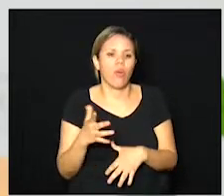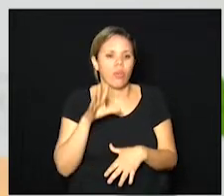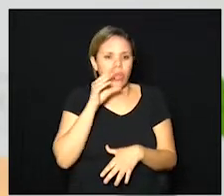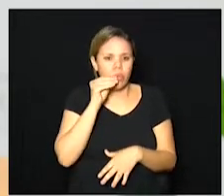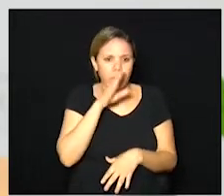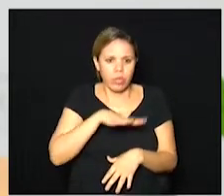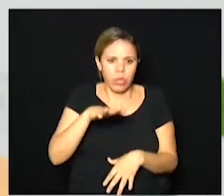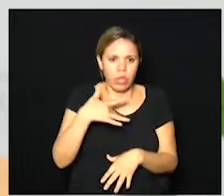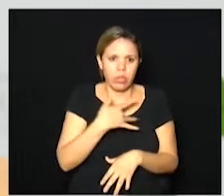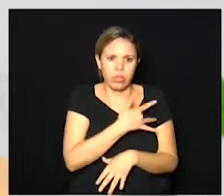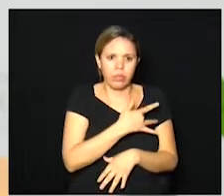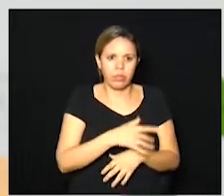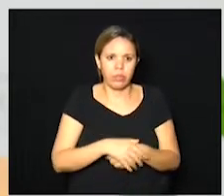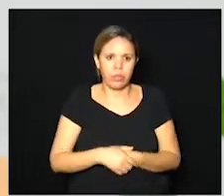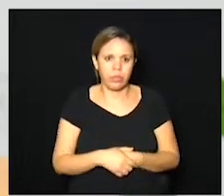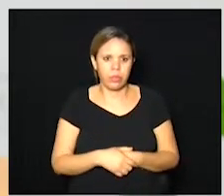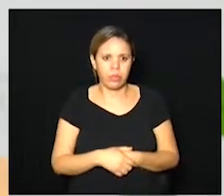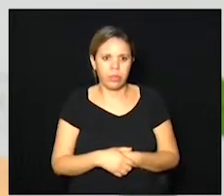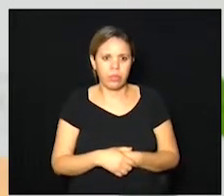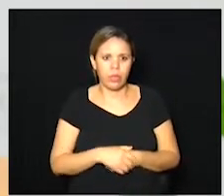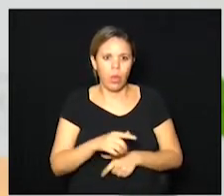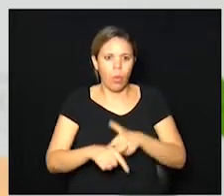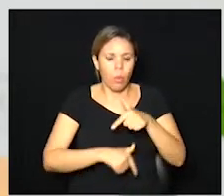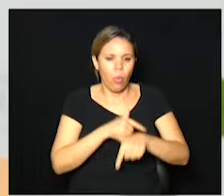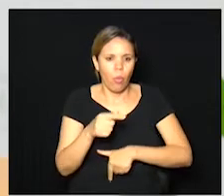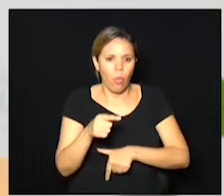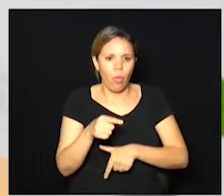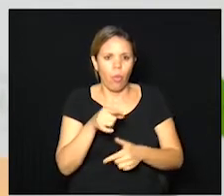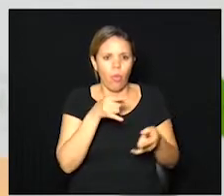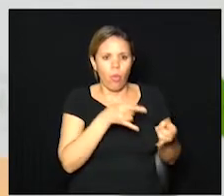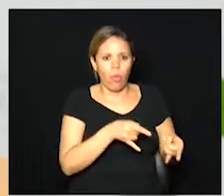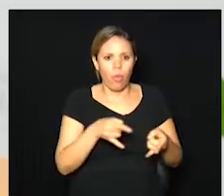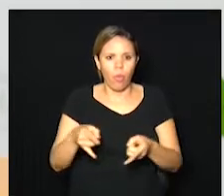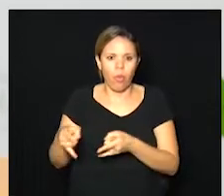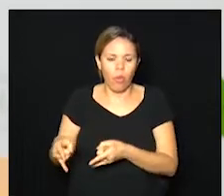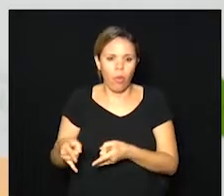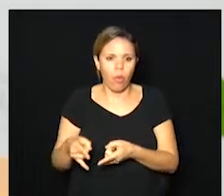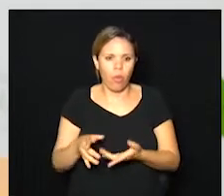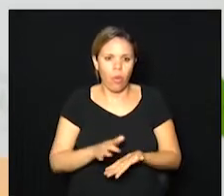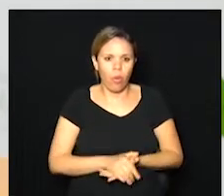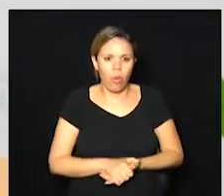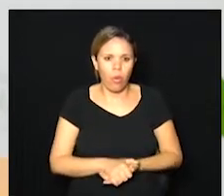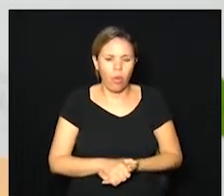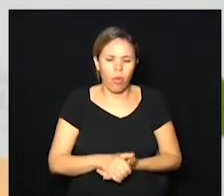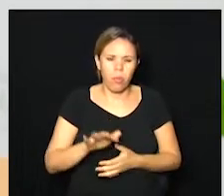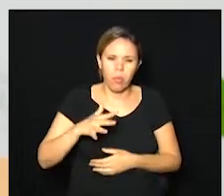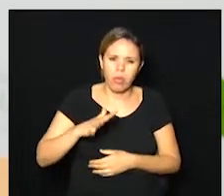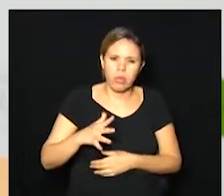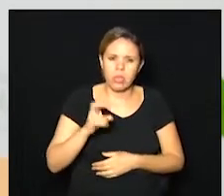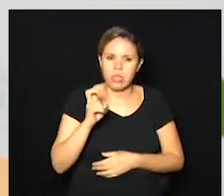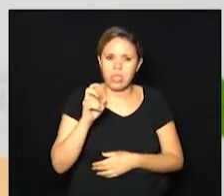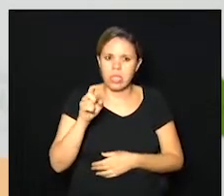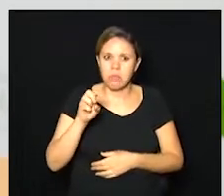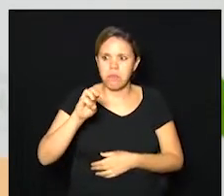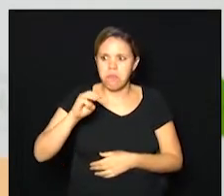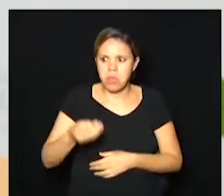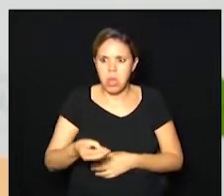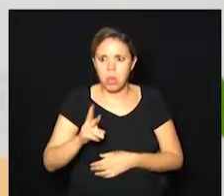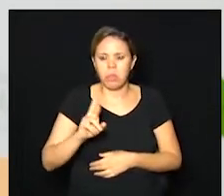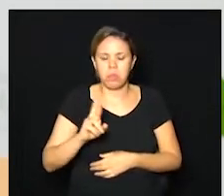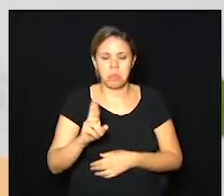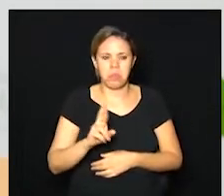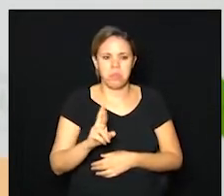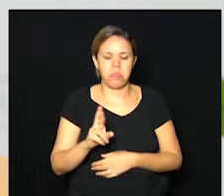da saúde, e a operação desses leitos custará por volta de 5 milhões de reais.